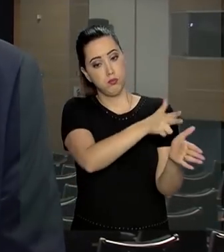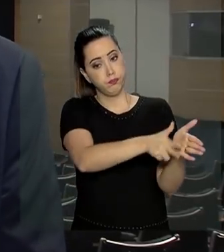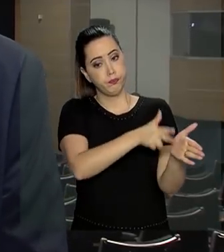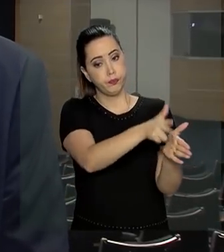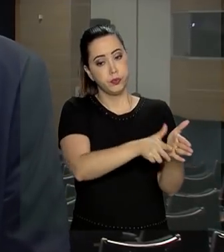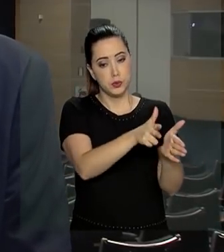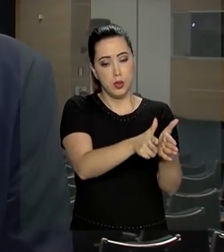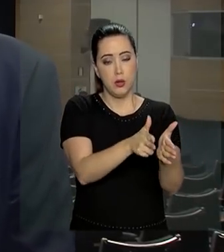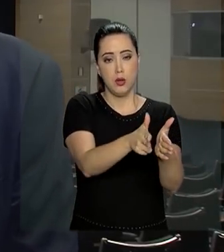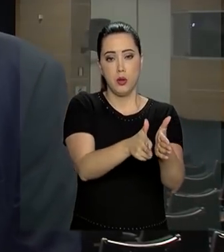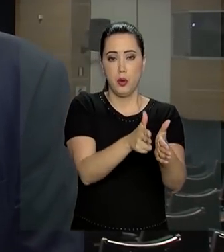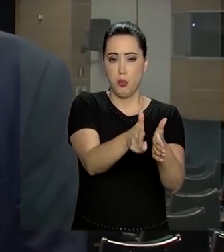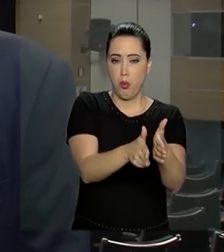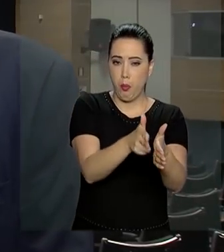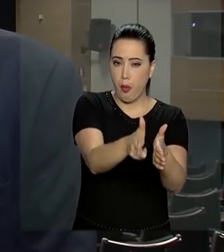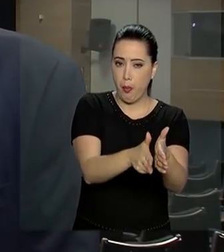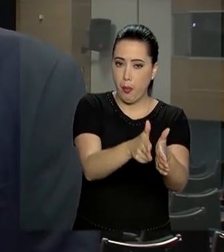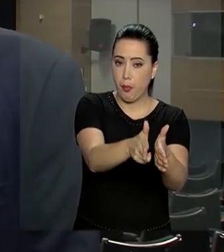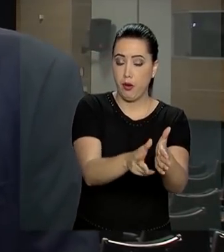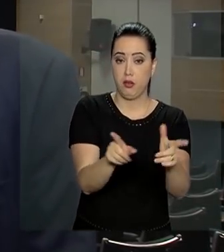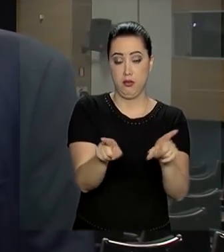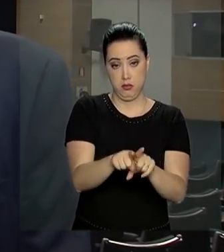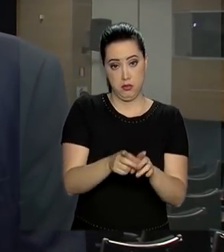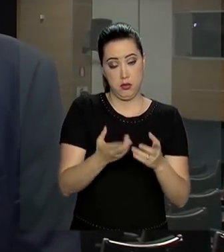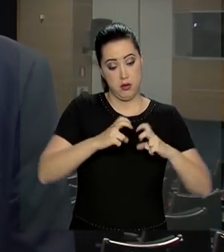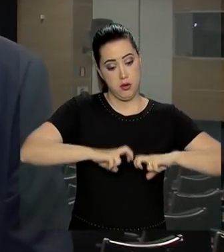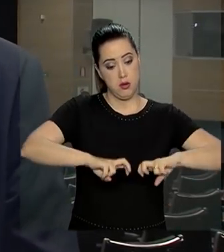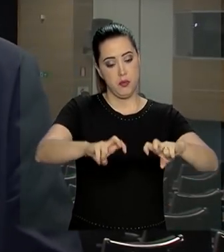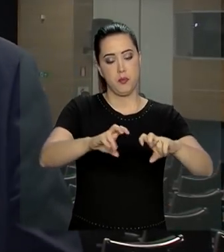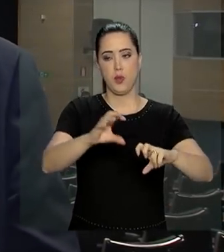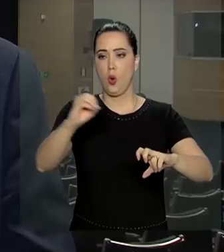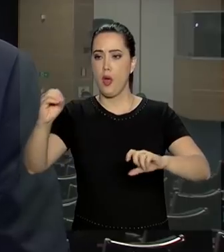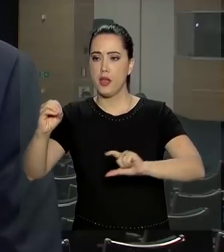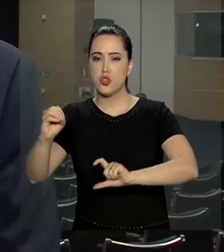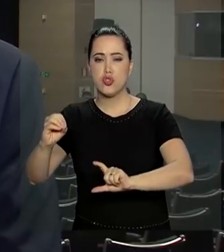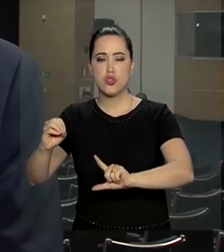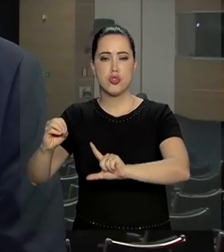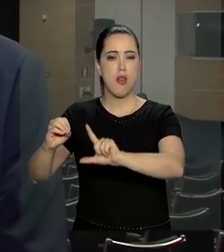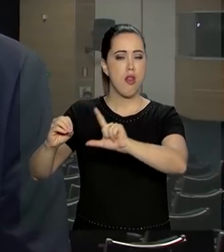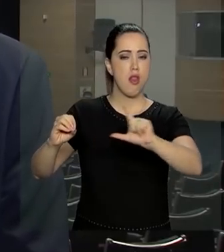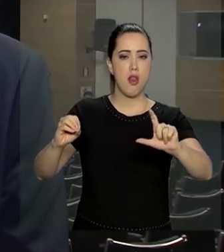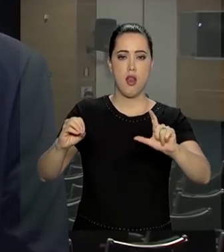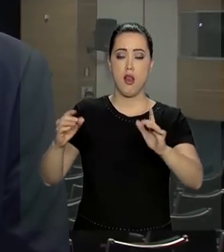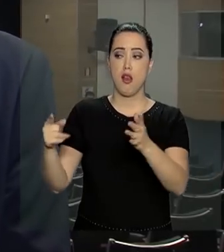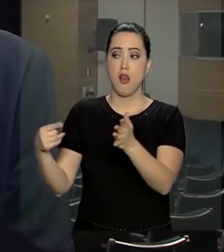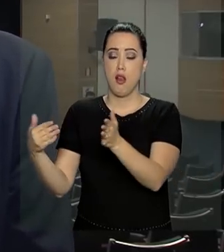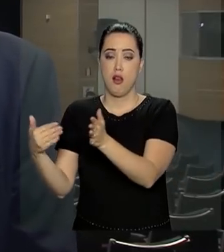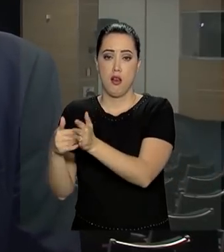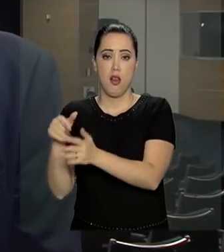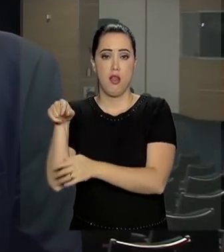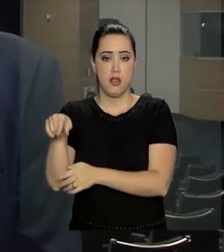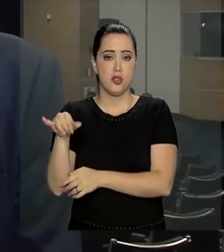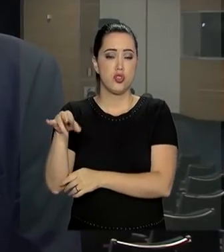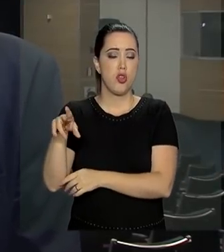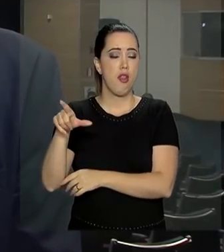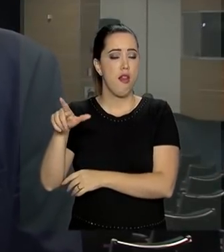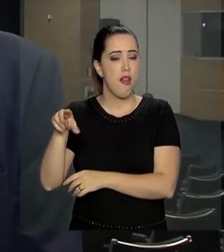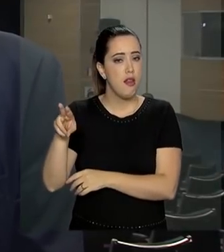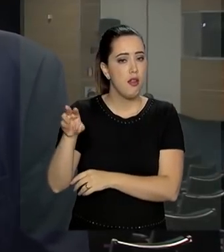primeiro semestre do ano que vem o leilão da Ferrovia de Integração Oeste e Leste, a primeira parte ali de Ilhéus até Caixité. E estamos